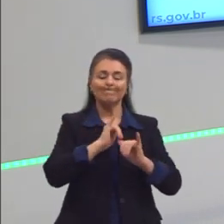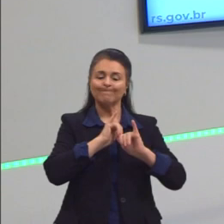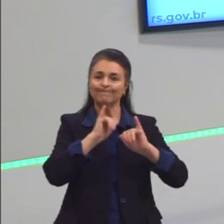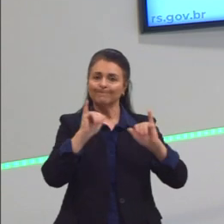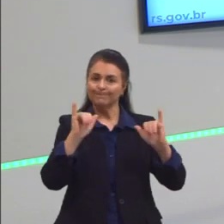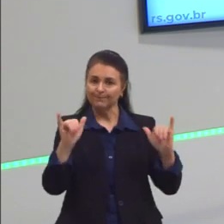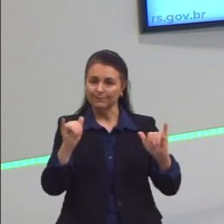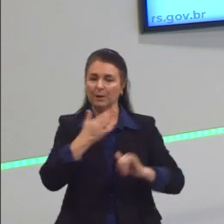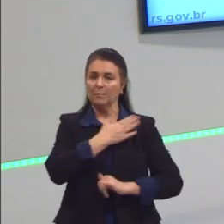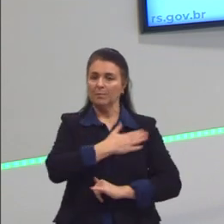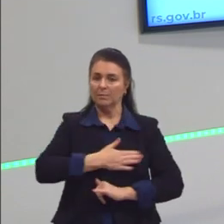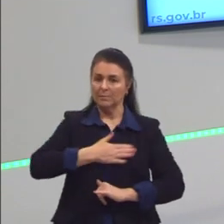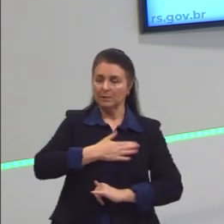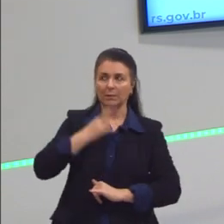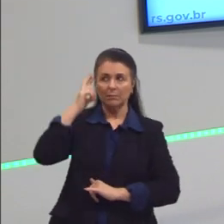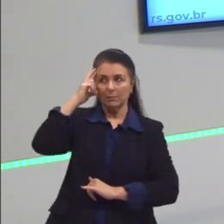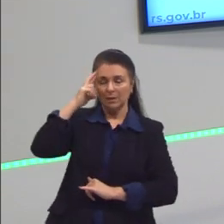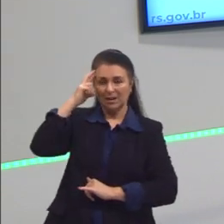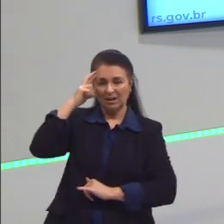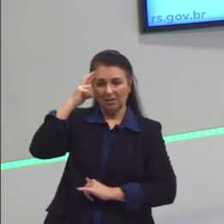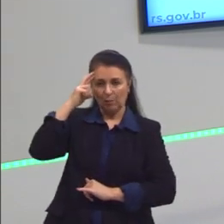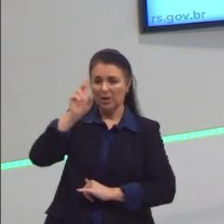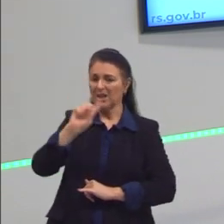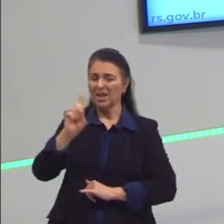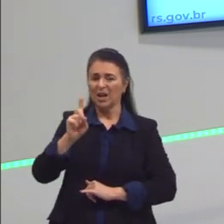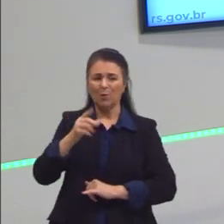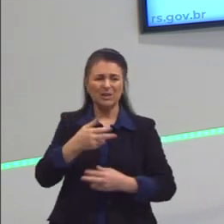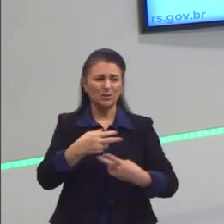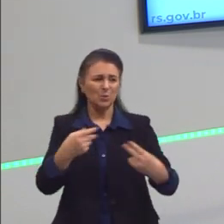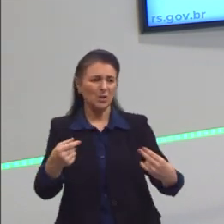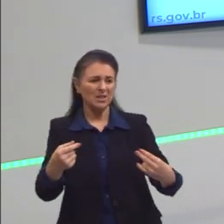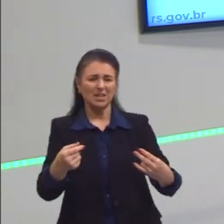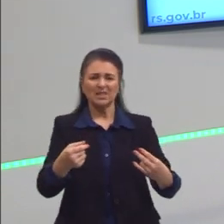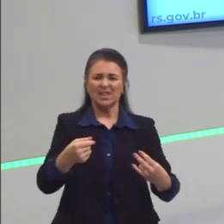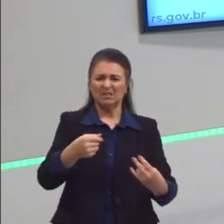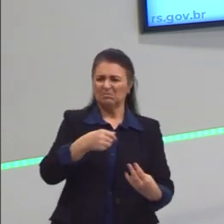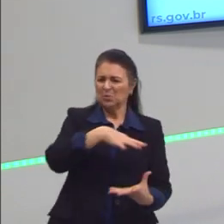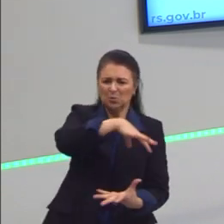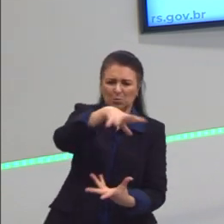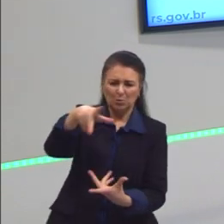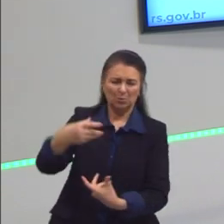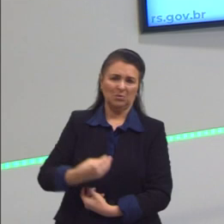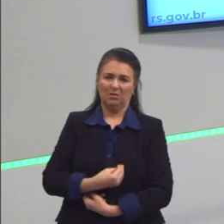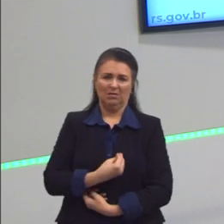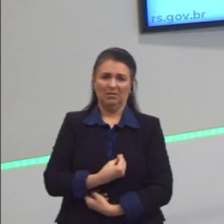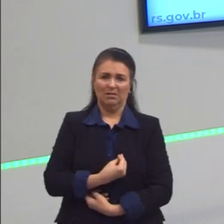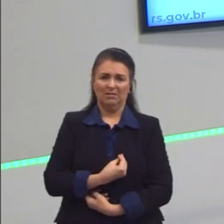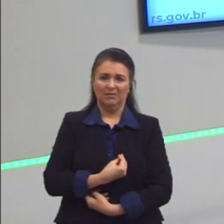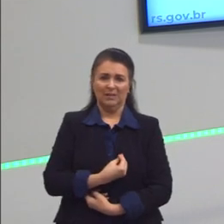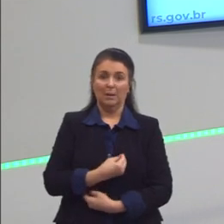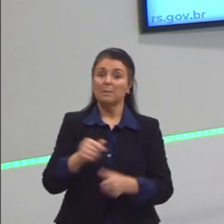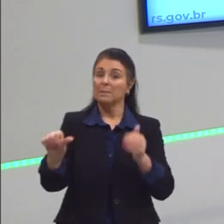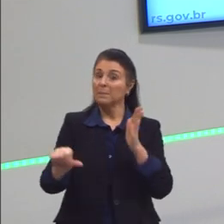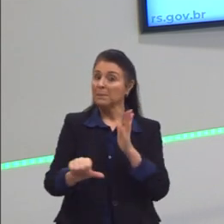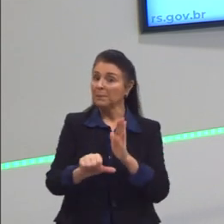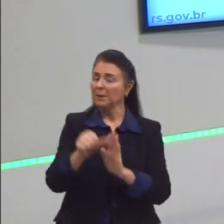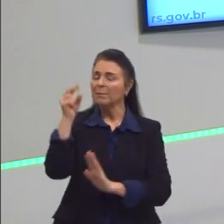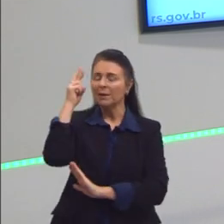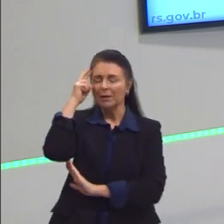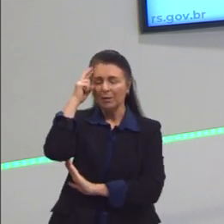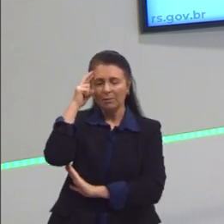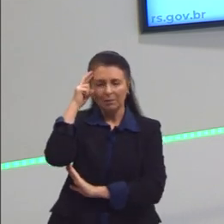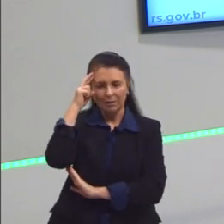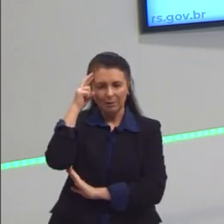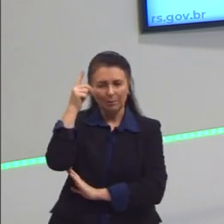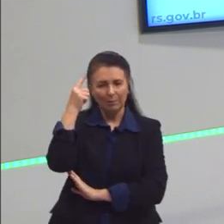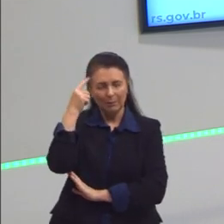e eliminar os prazeres do mundo. Entre eles, talvez o mais interessante vai ser